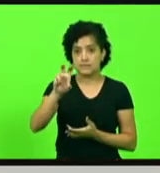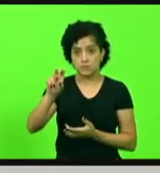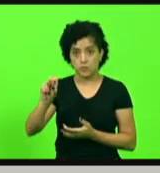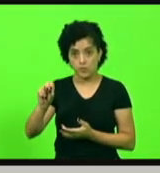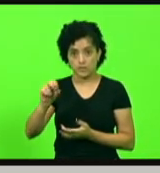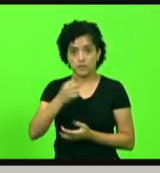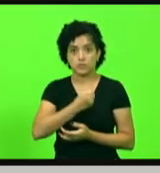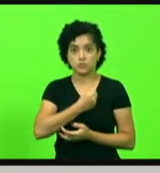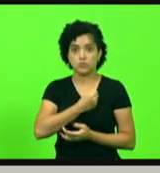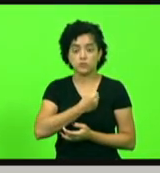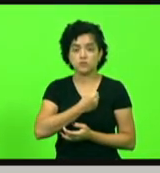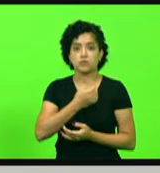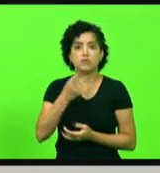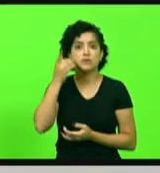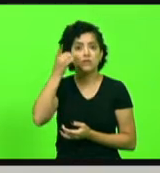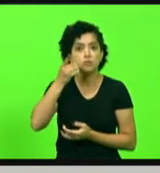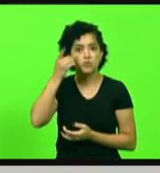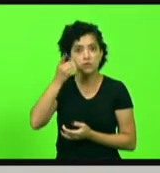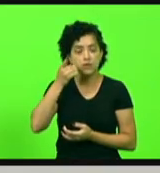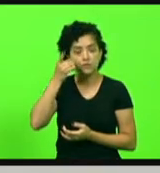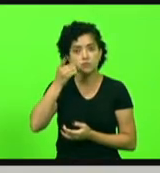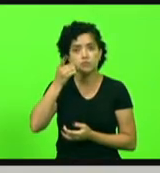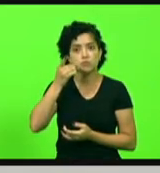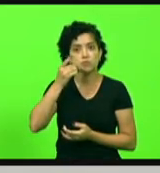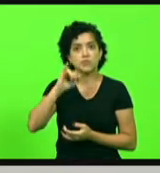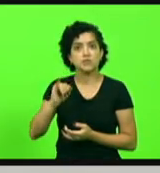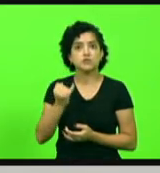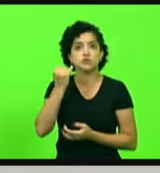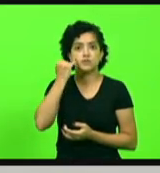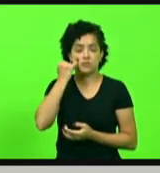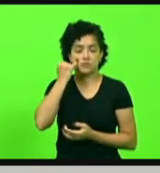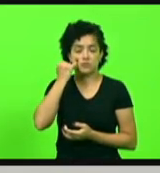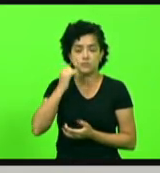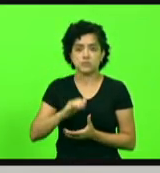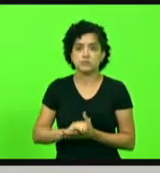Autor, deputado Gessé Lopes.